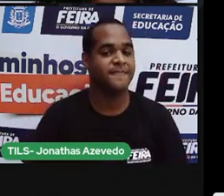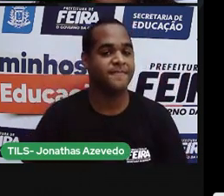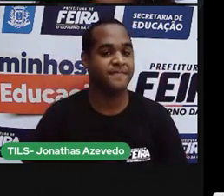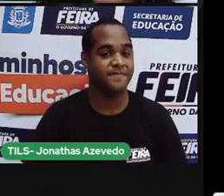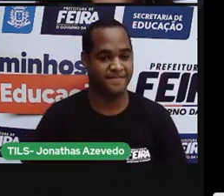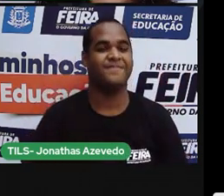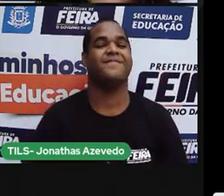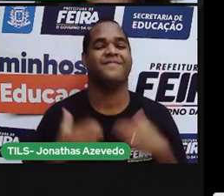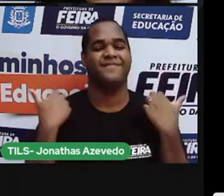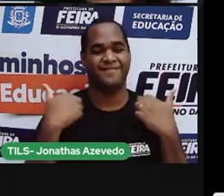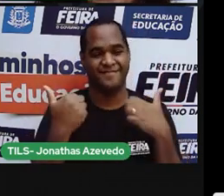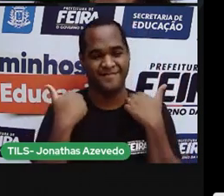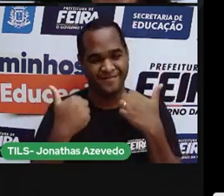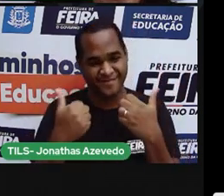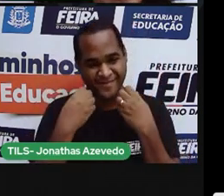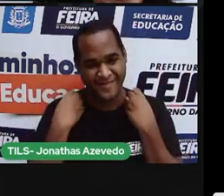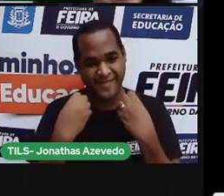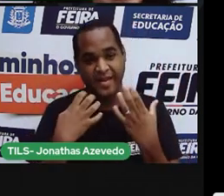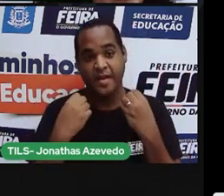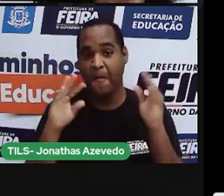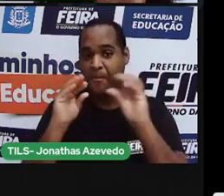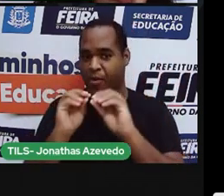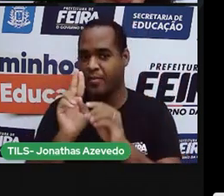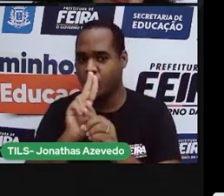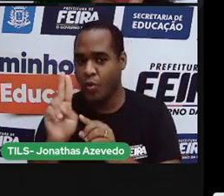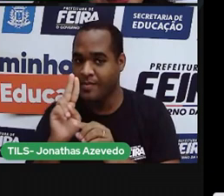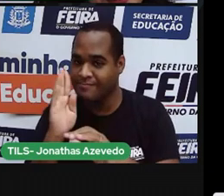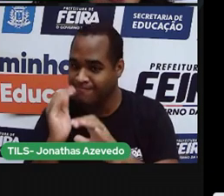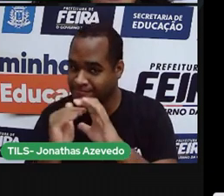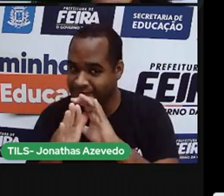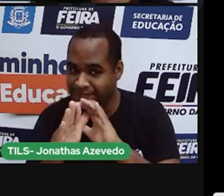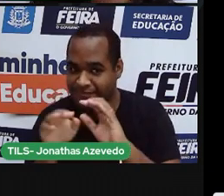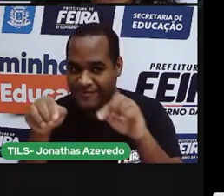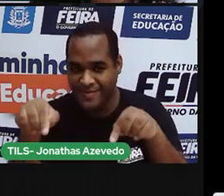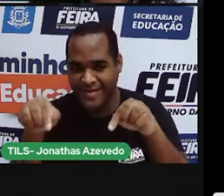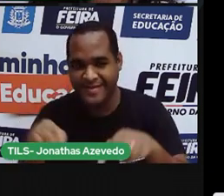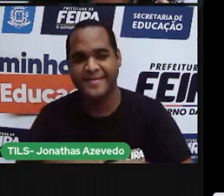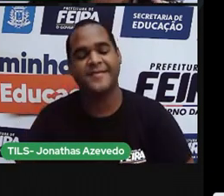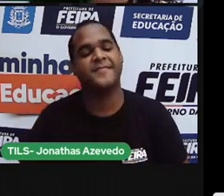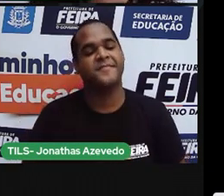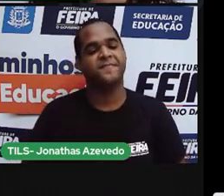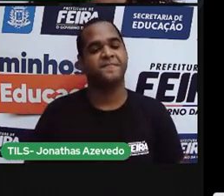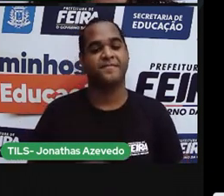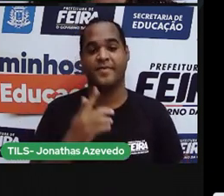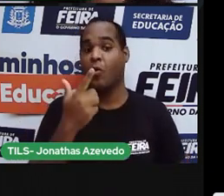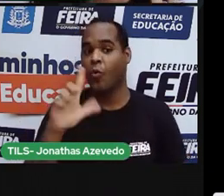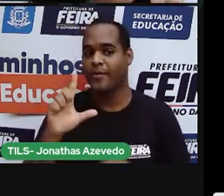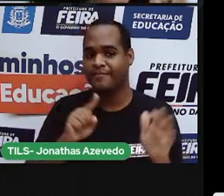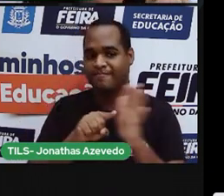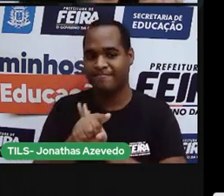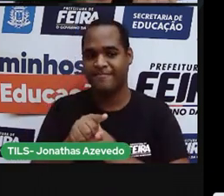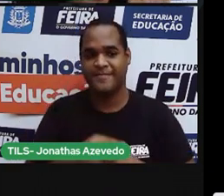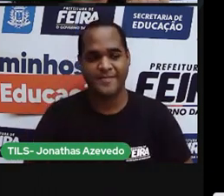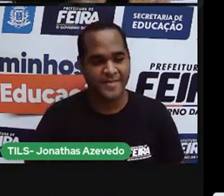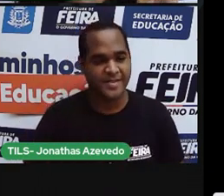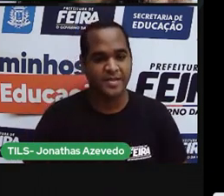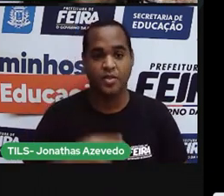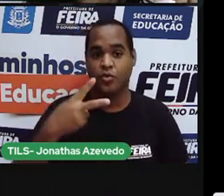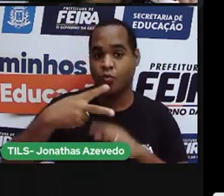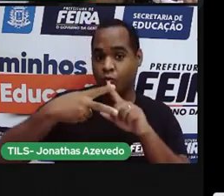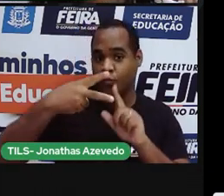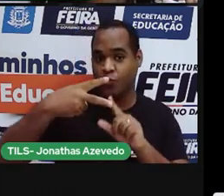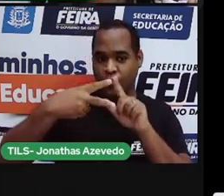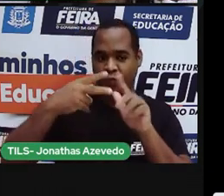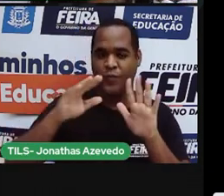Isso mesmo, coloca esse nome aí. E vamos para a próxima pergunta, agora só festam duas.